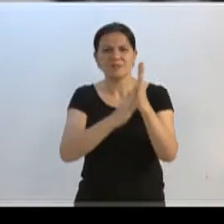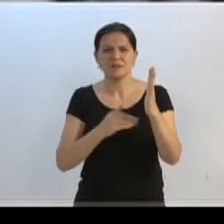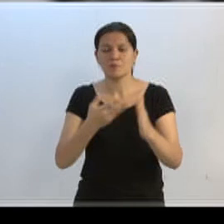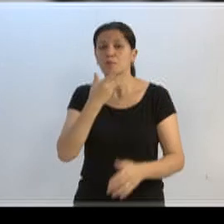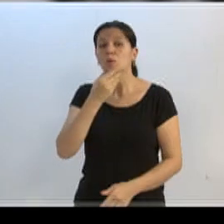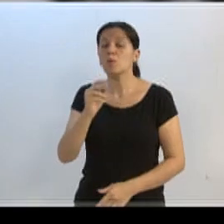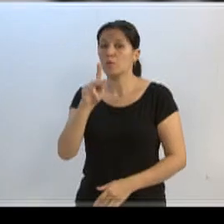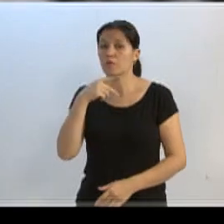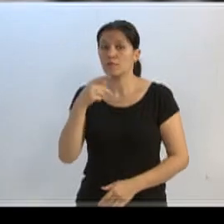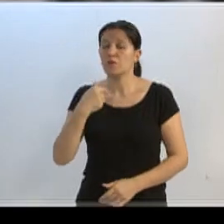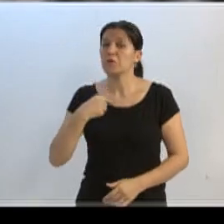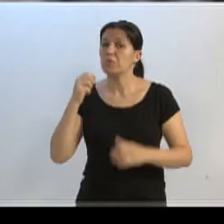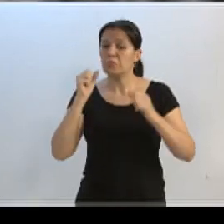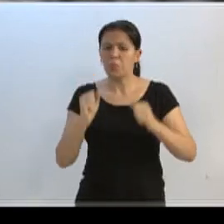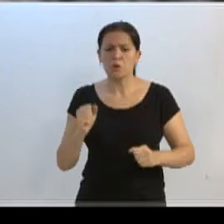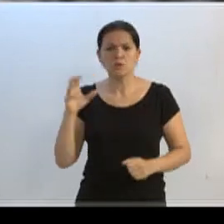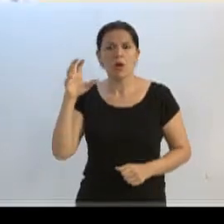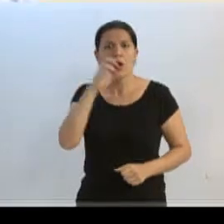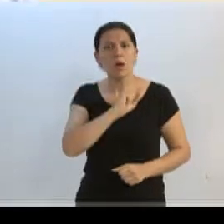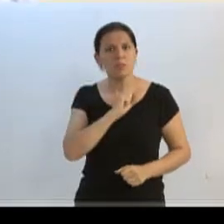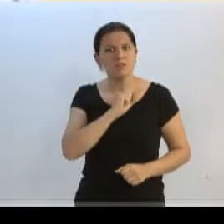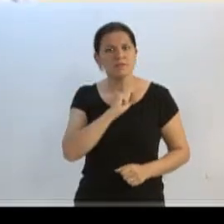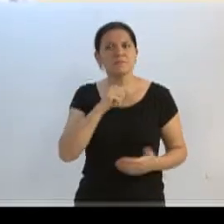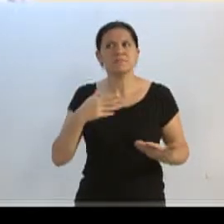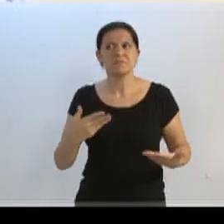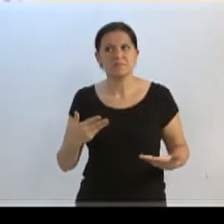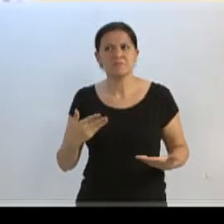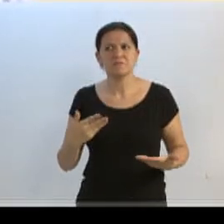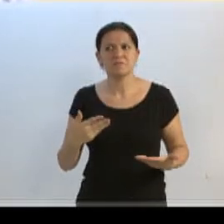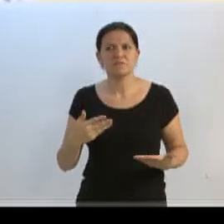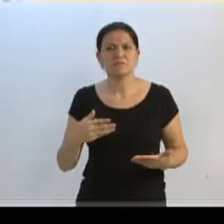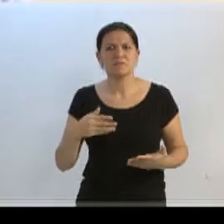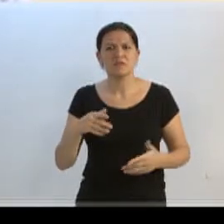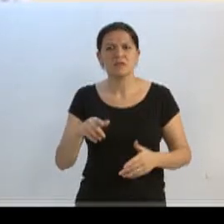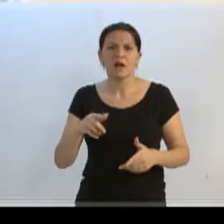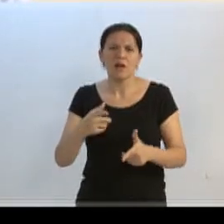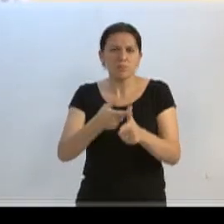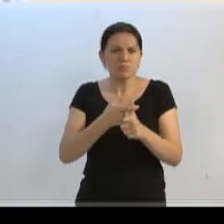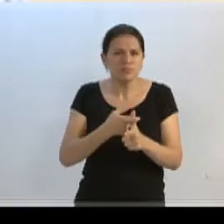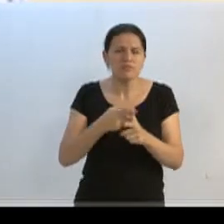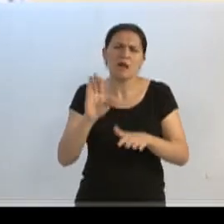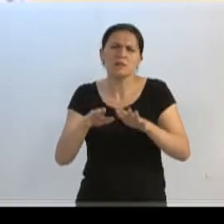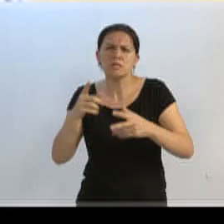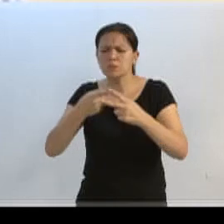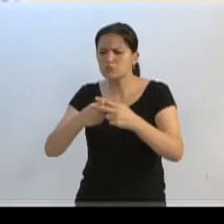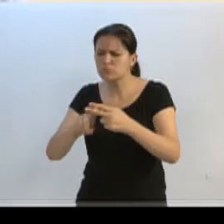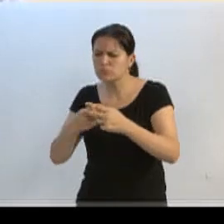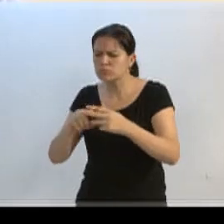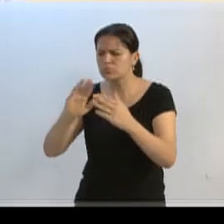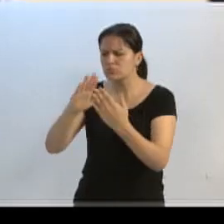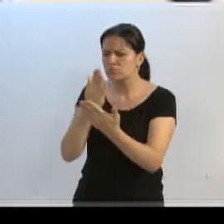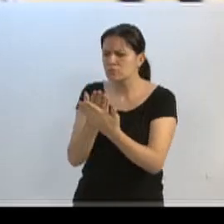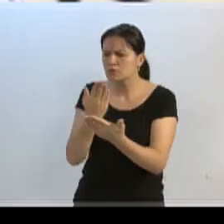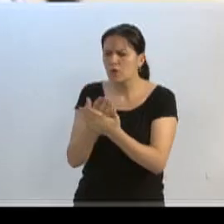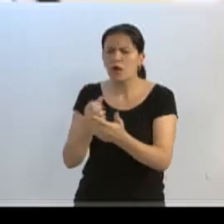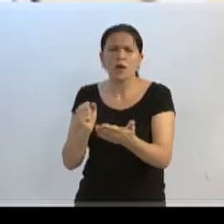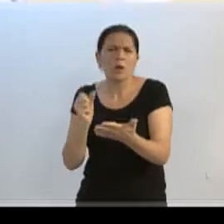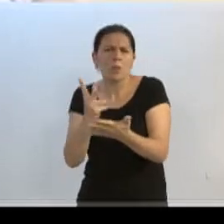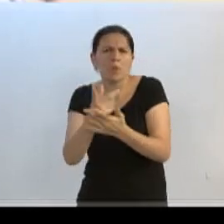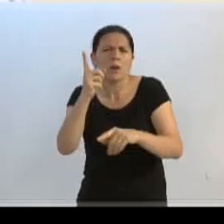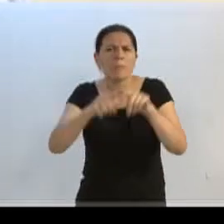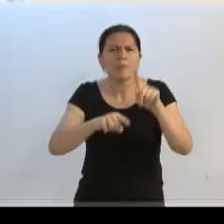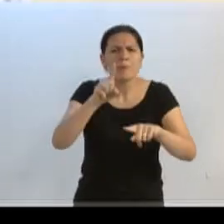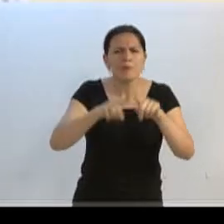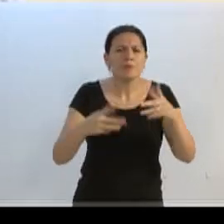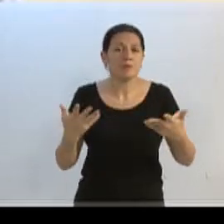resolver imediatamente a questão daquela pendência na escola. Ter um conserto, ter um equipamento para adquirir, ter um material